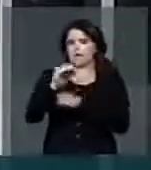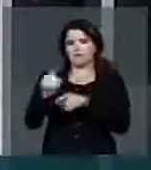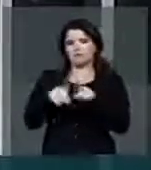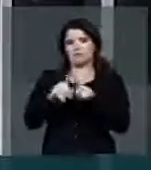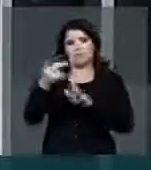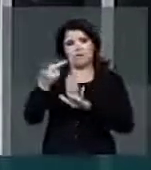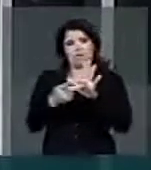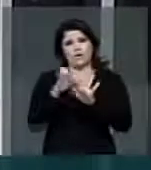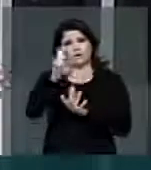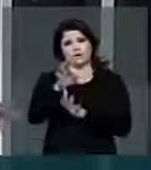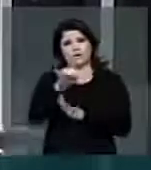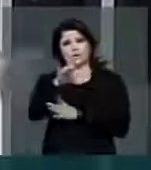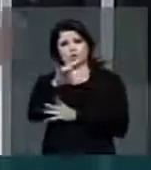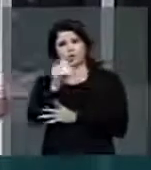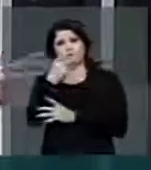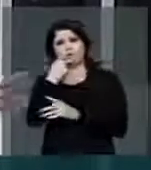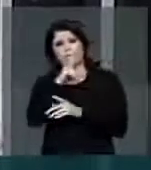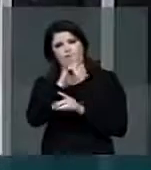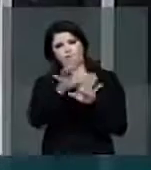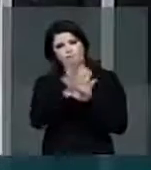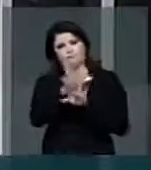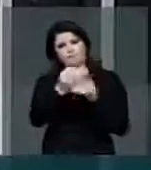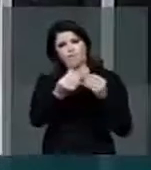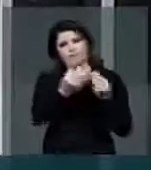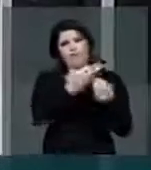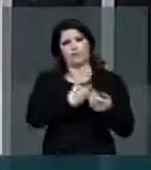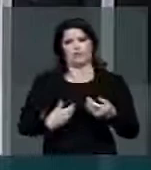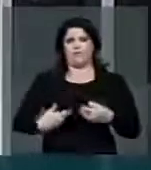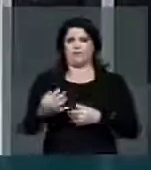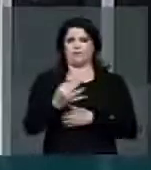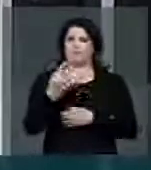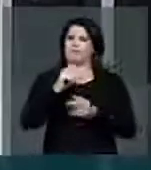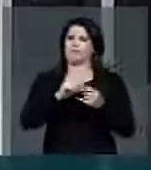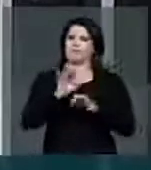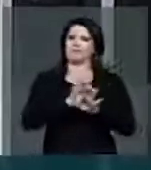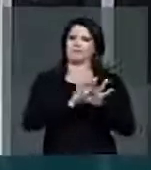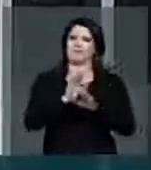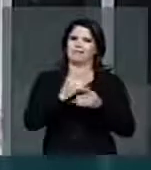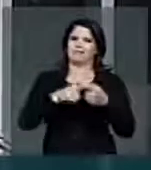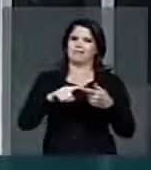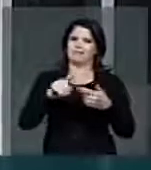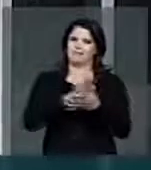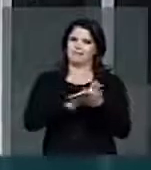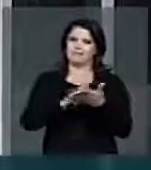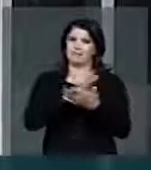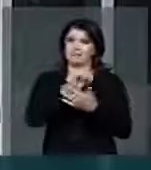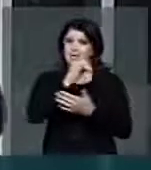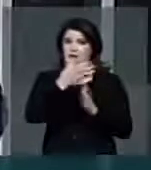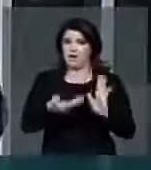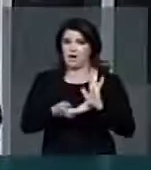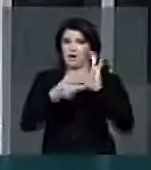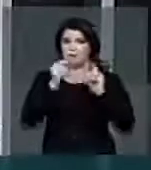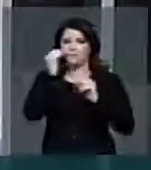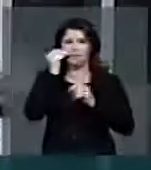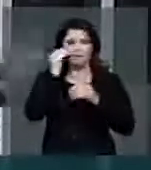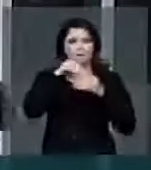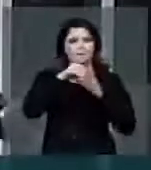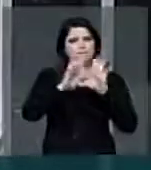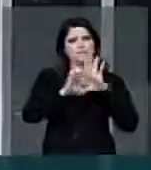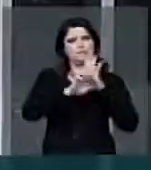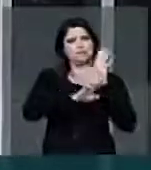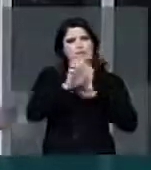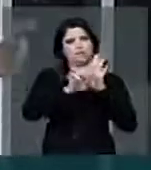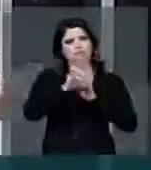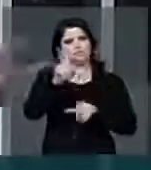executivos para o encaminhamento ao governo federal. Se a Câmara dos Deputados procurou fazer a sua parte votando o Estatuto de